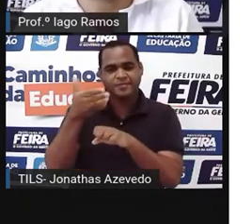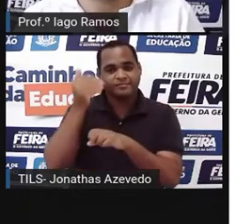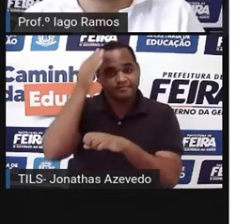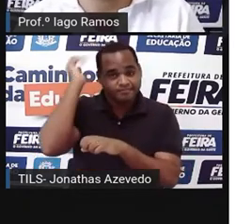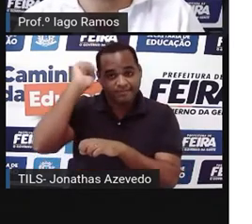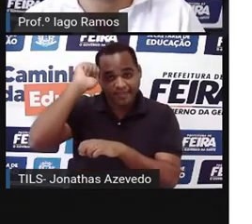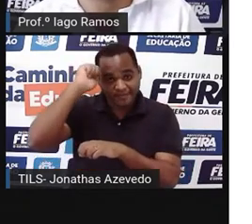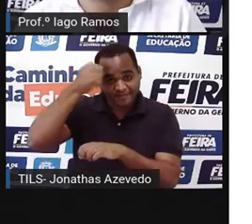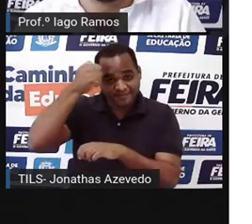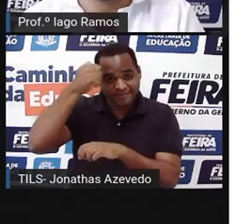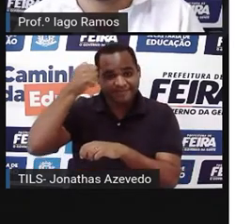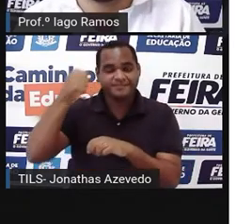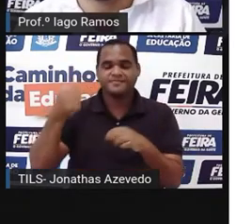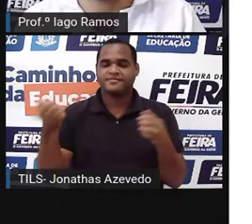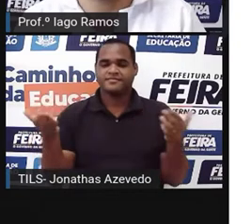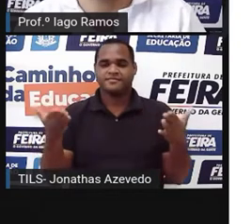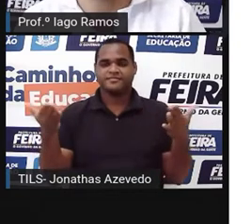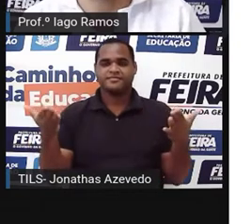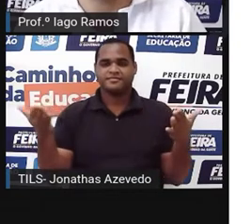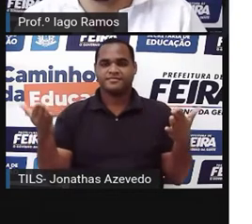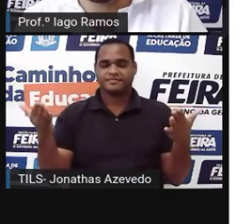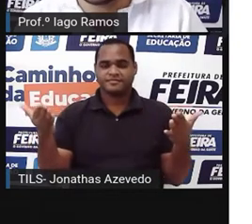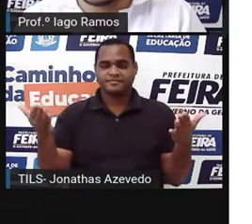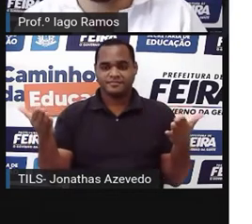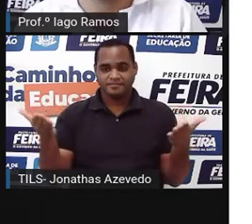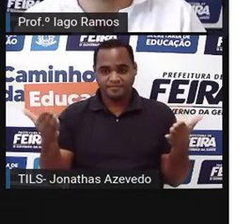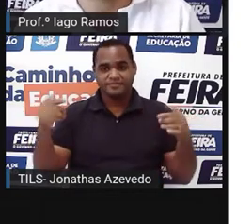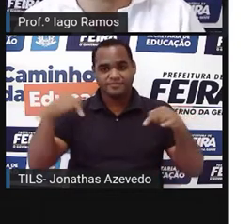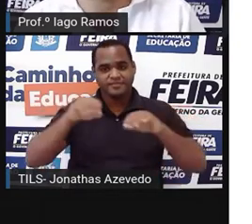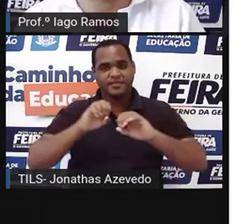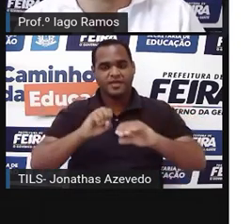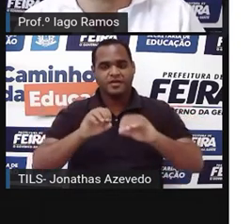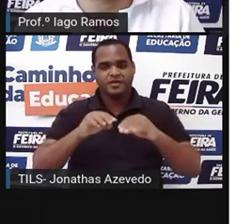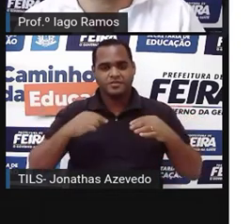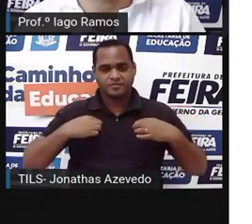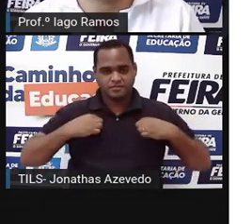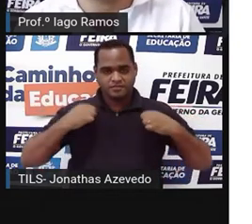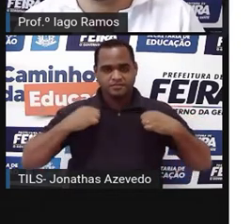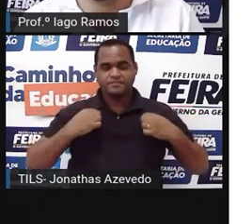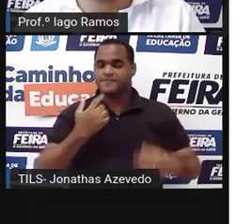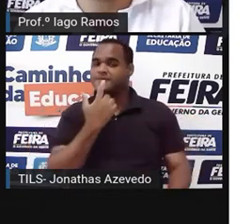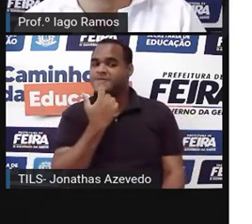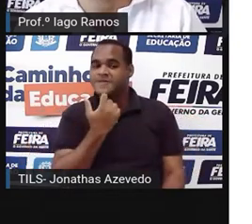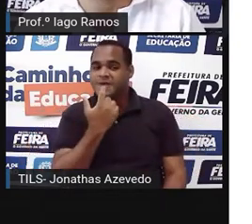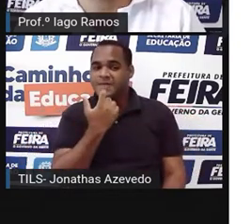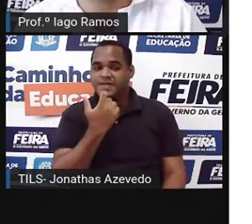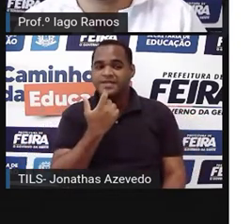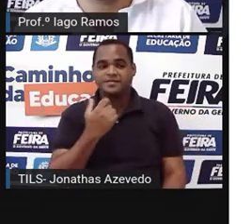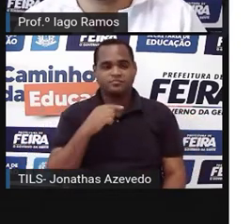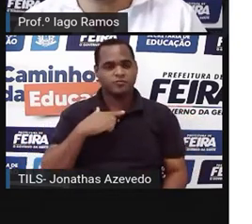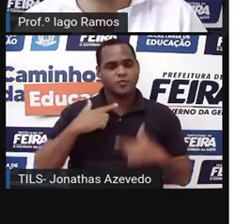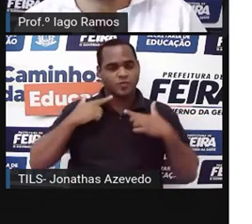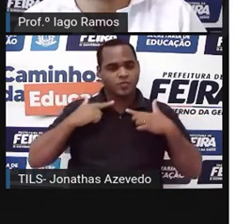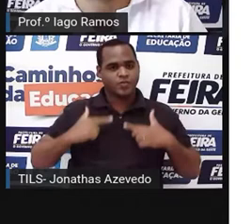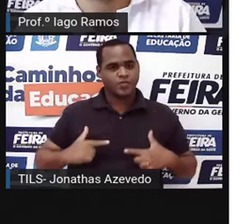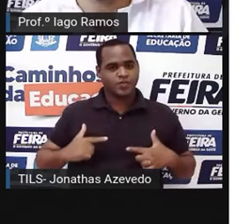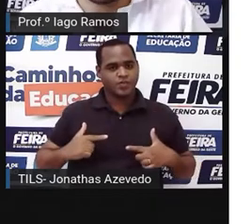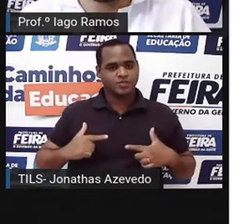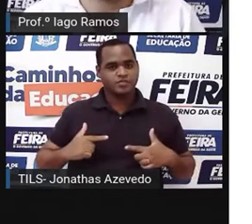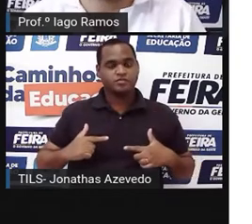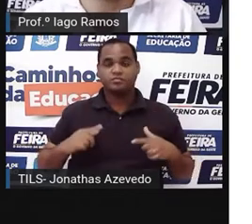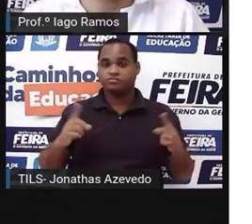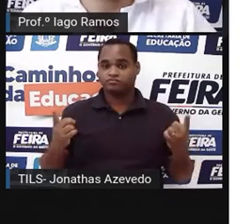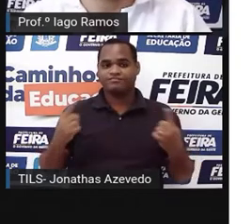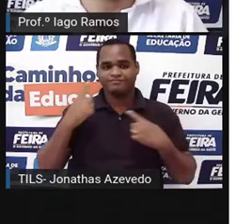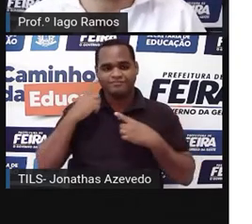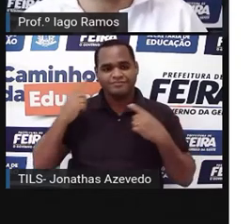cabelos pretos, nesse momento aqui, dessa aula, eu estou vestindo uma camisa vermelha, sem estampas, por